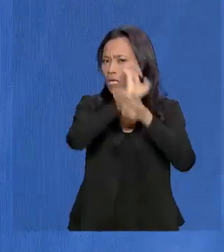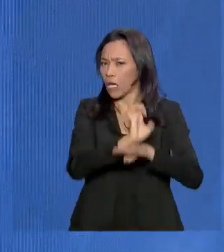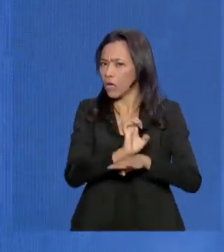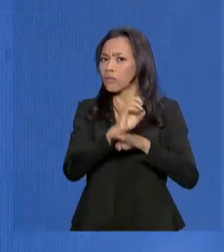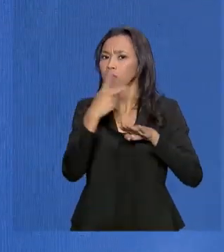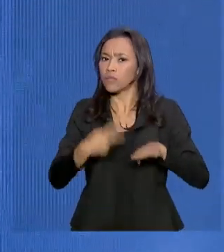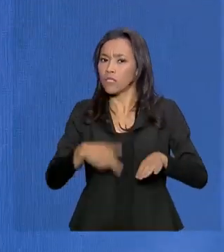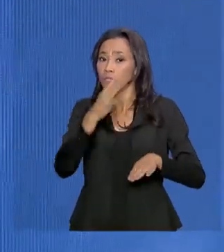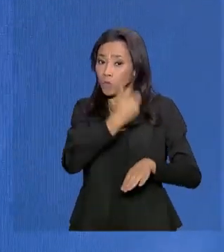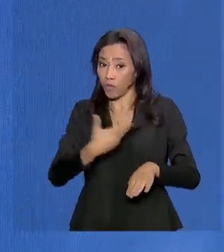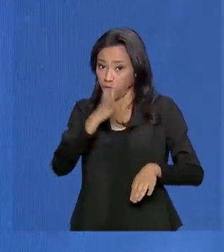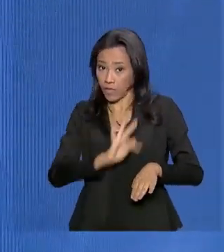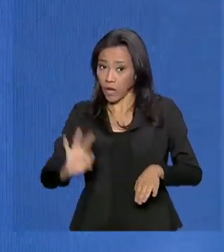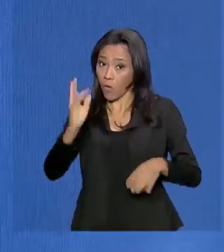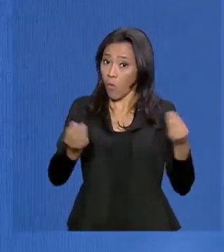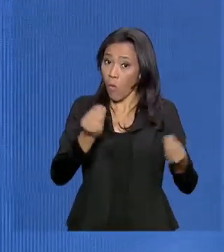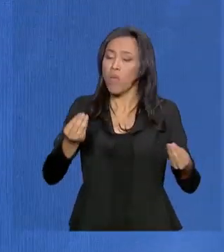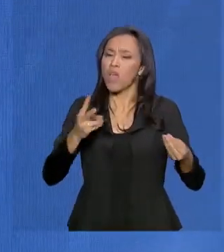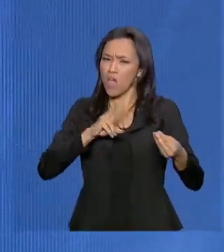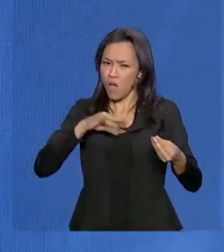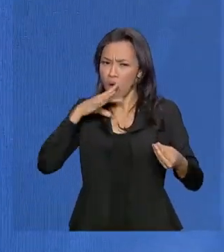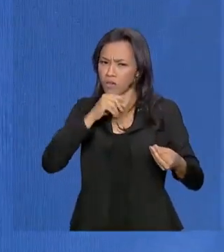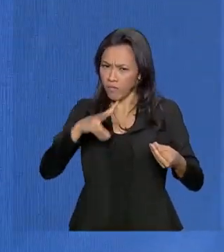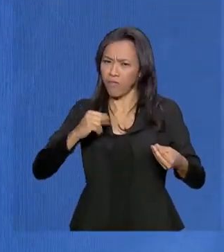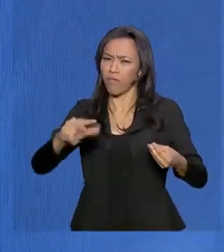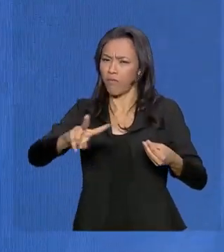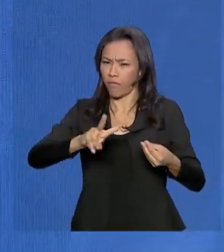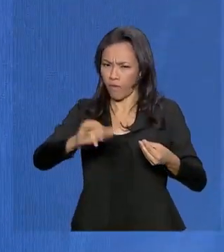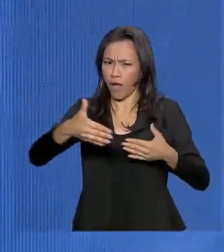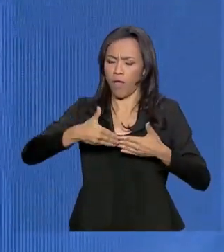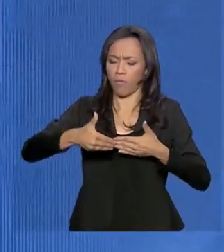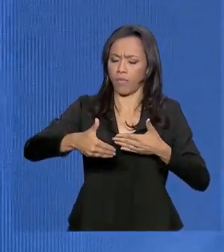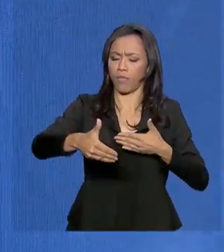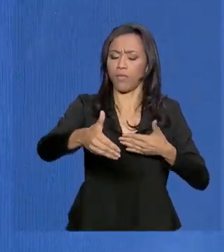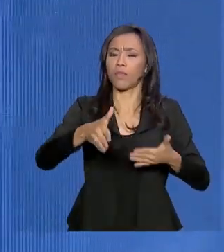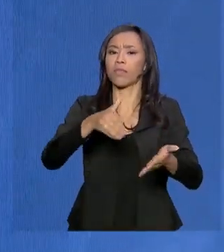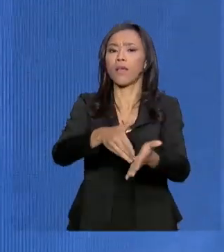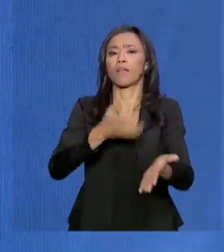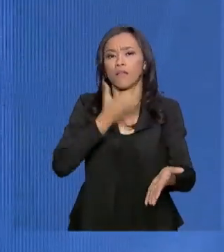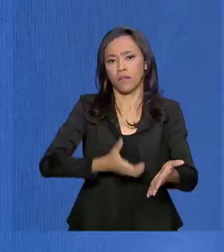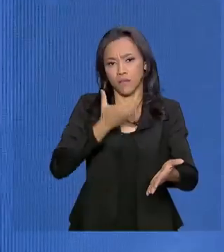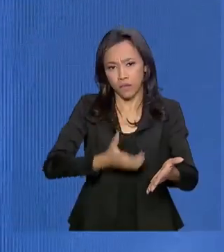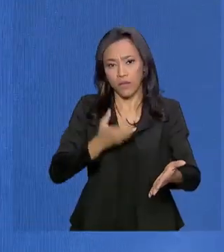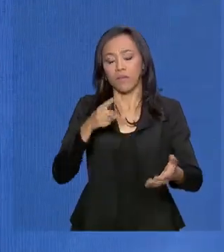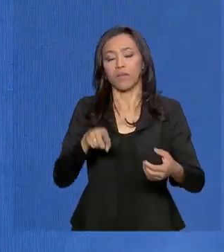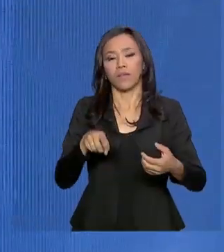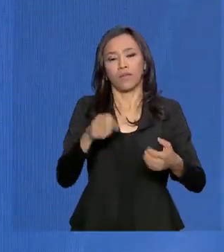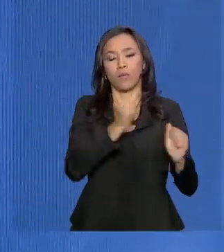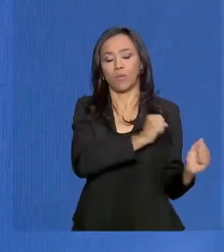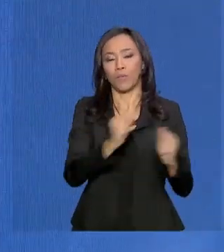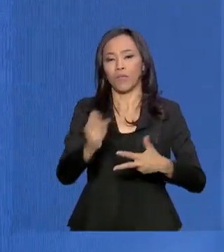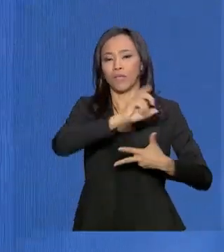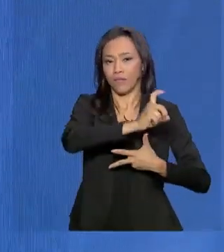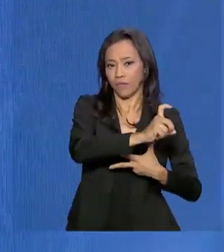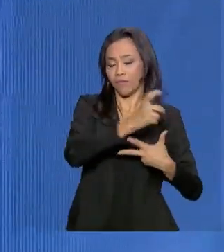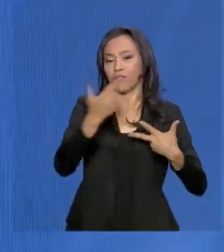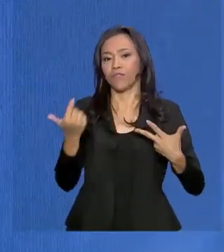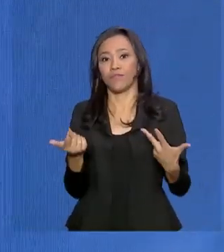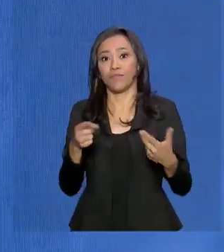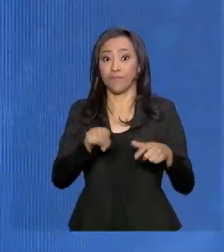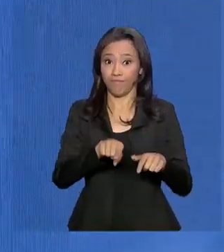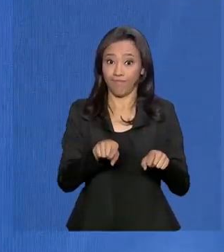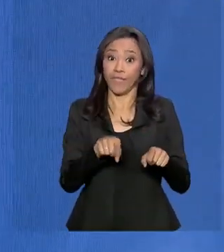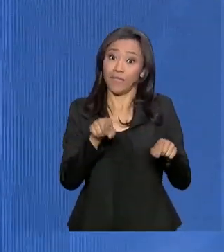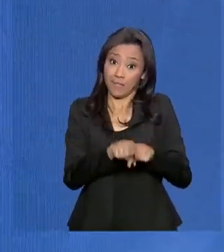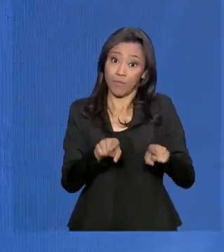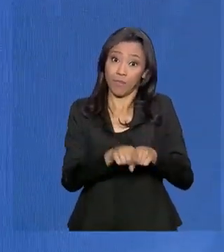vá daqui até o fim do ano, quer dizer, nós vamos trabalhando nisso juntos, às seis mãos, executivo e as duas casas do Congresso,